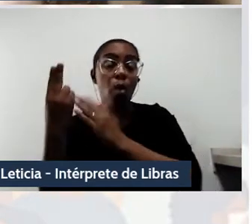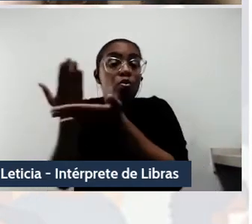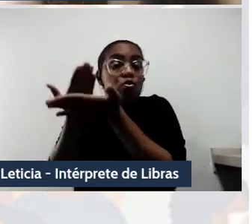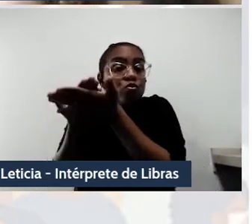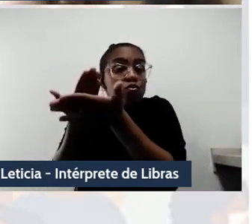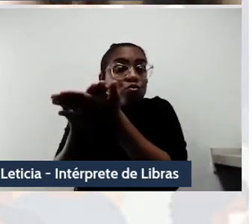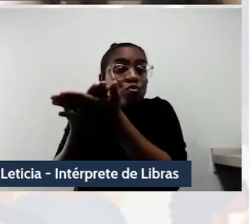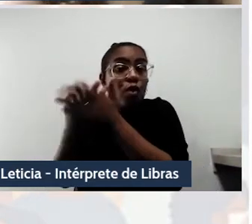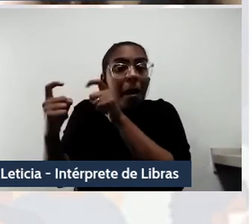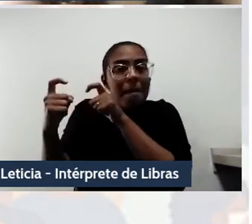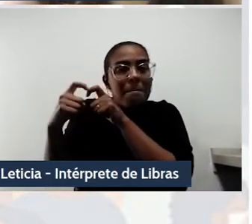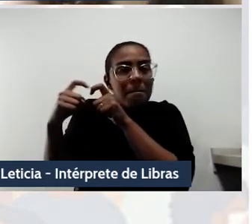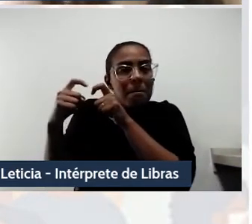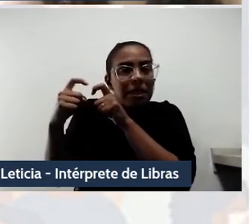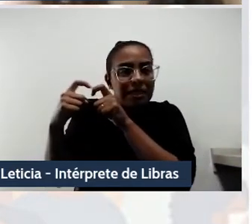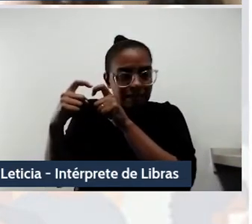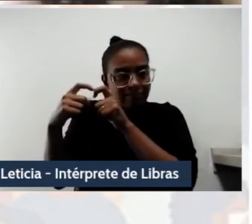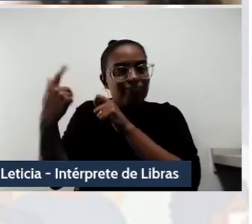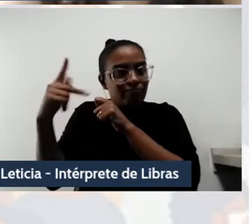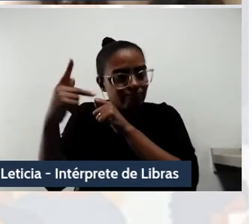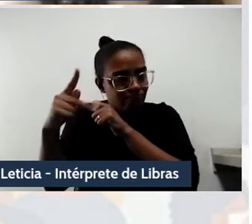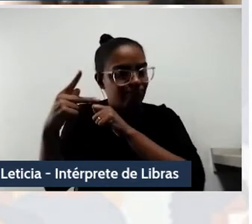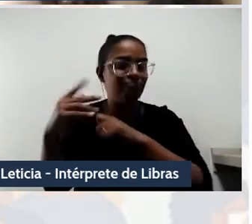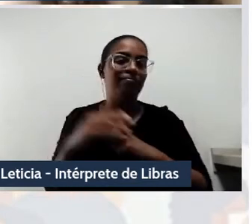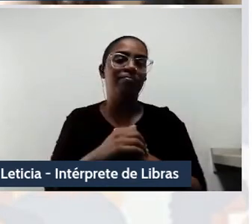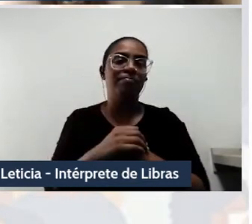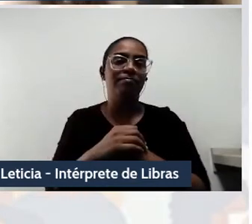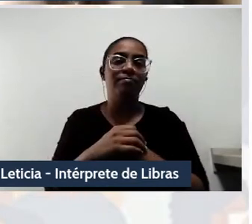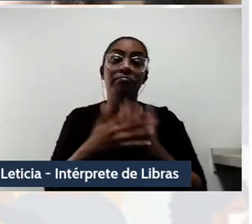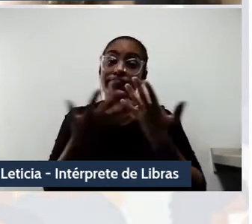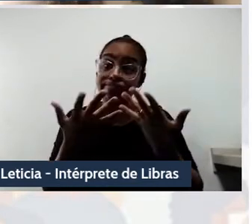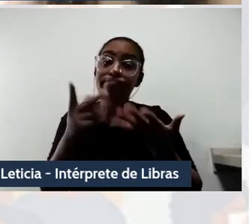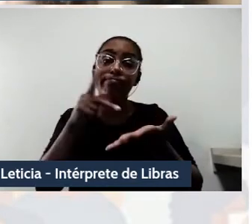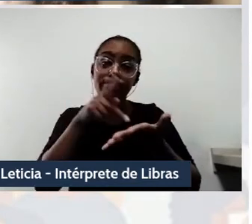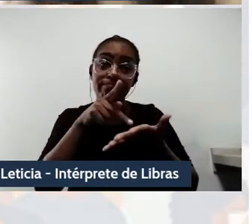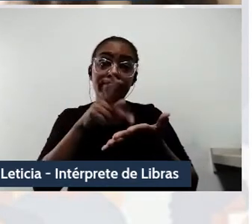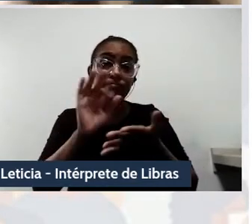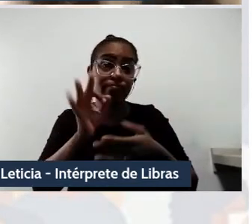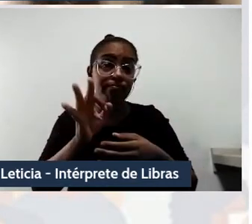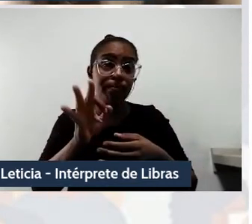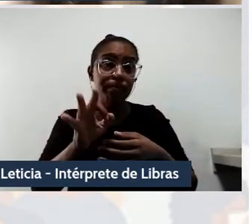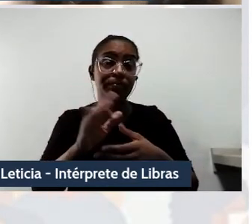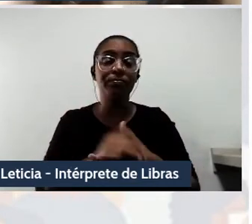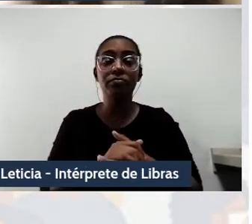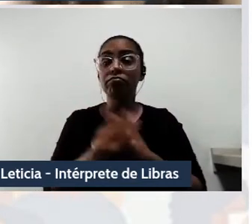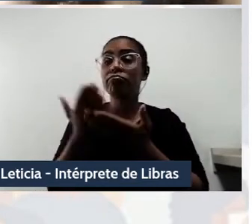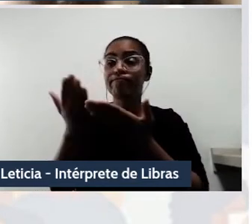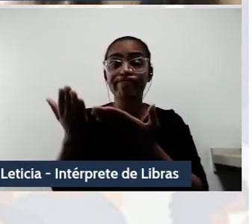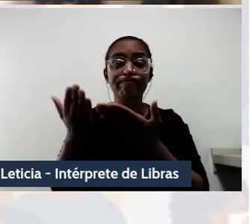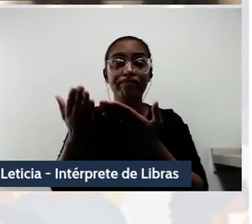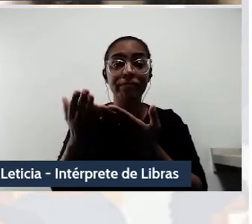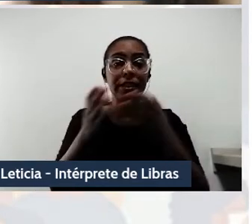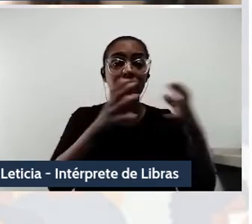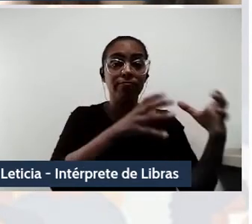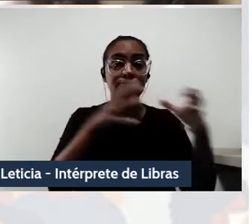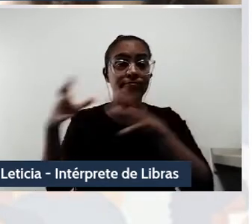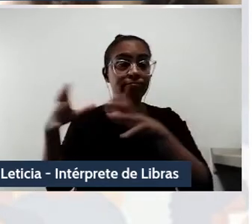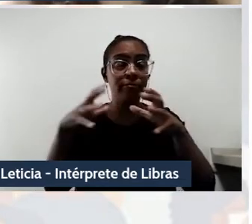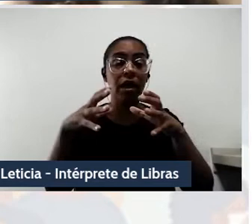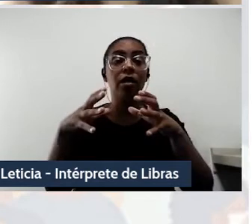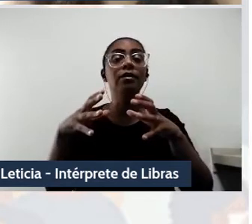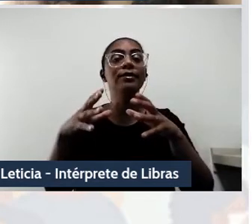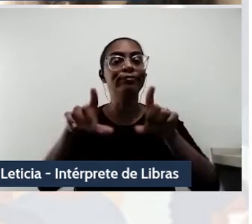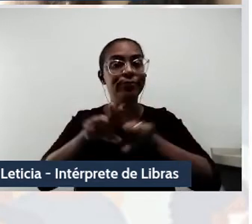É importante dizer que essas realidades todas também foram afetadas pela pandemia. As escolas ficaram